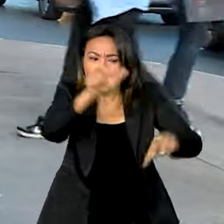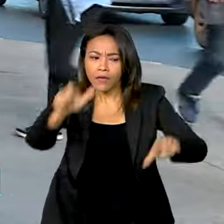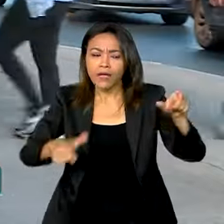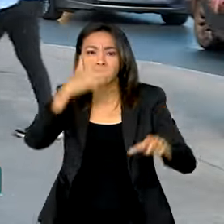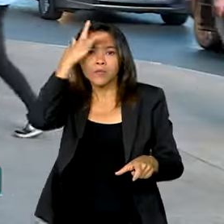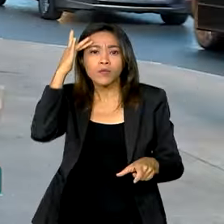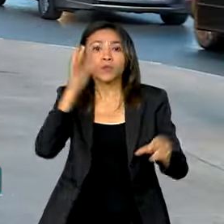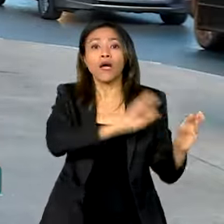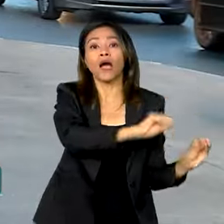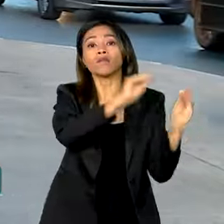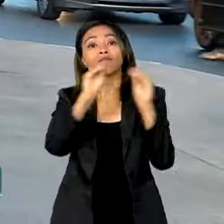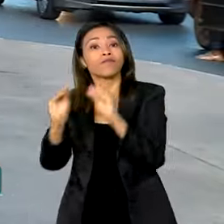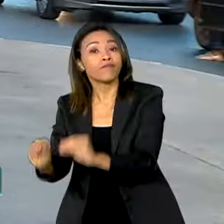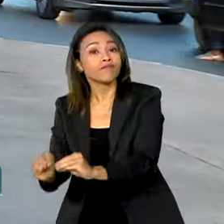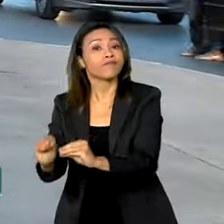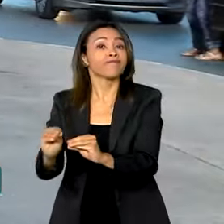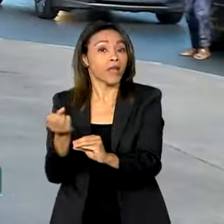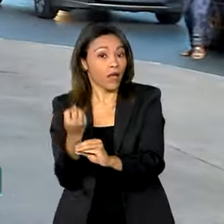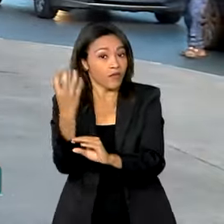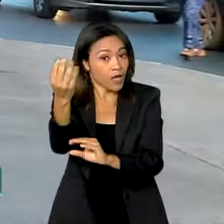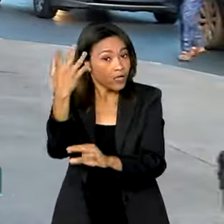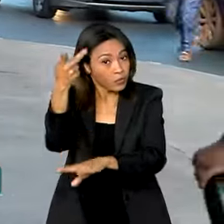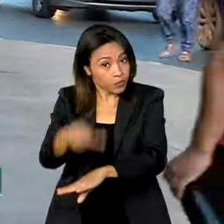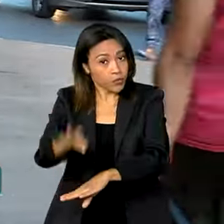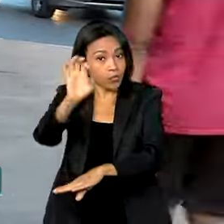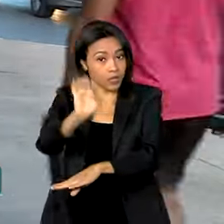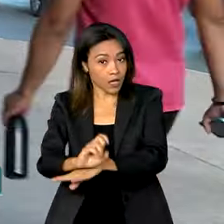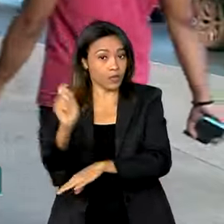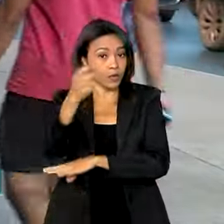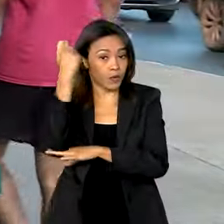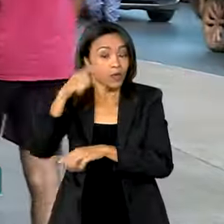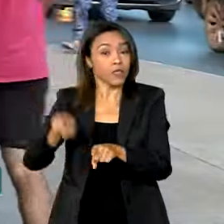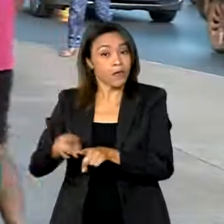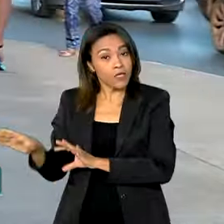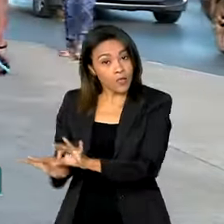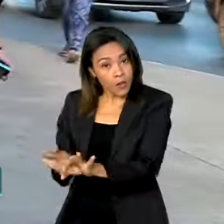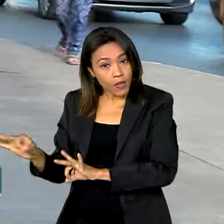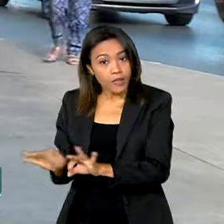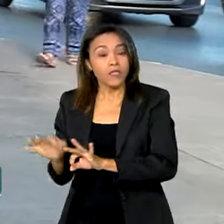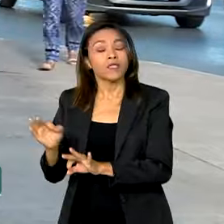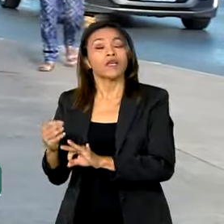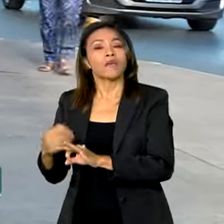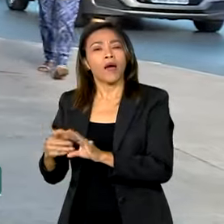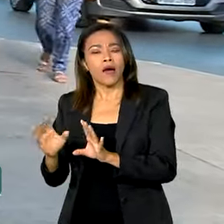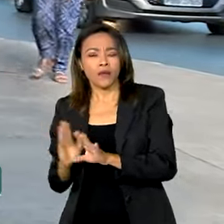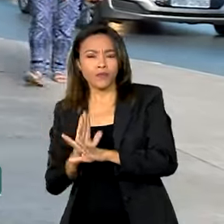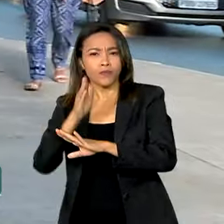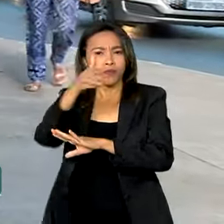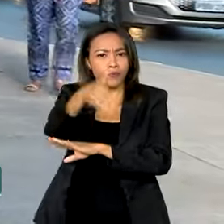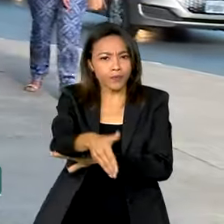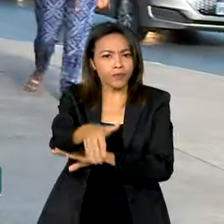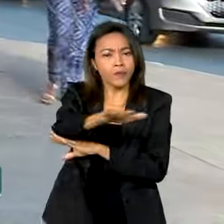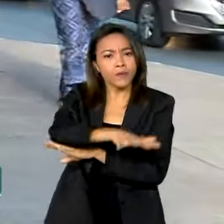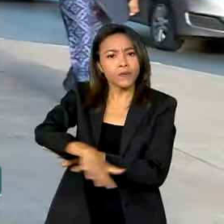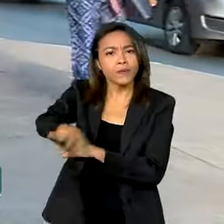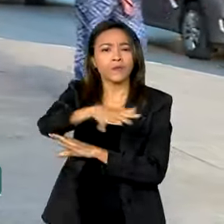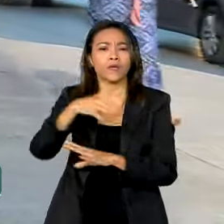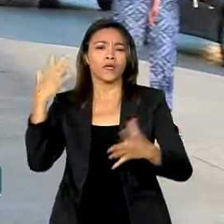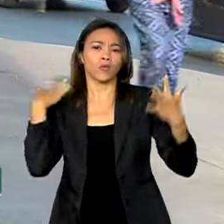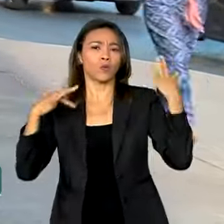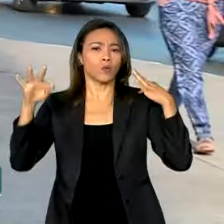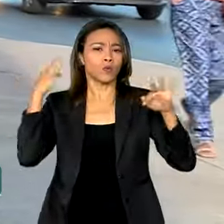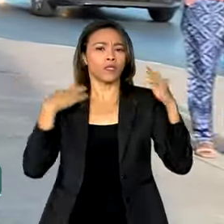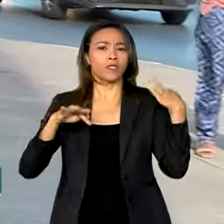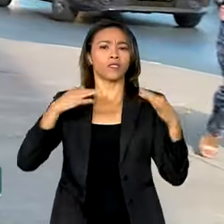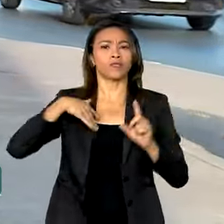viagens ao Estado. A pasta também se organiza para promover destinos gaúchos durante o Salão Nacional do Turismo, que